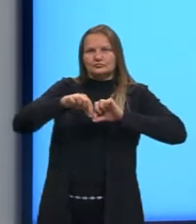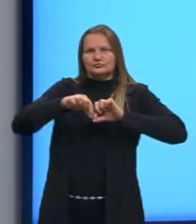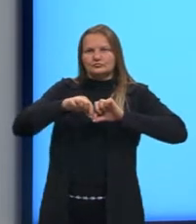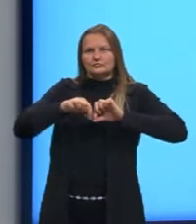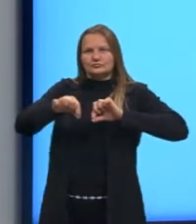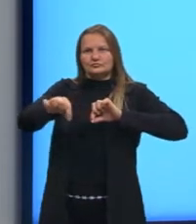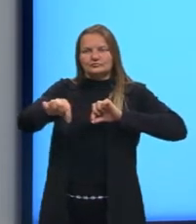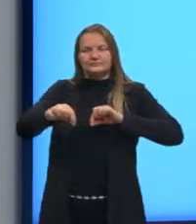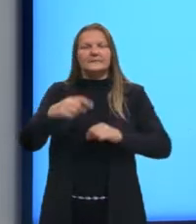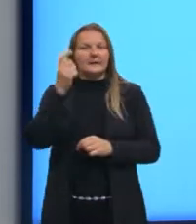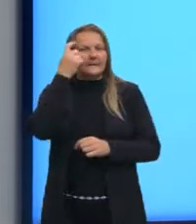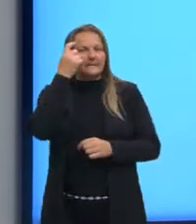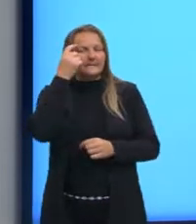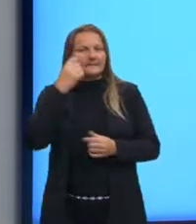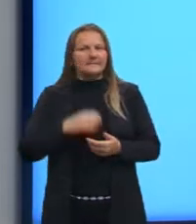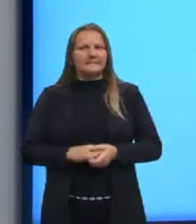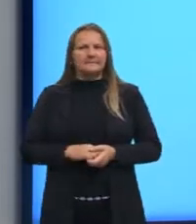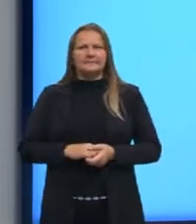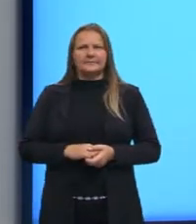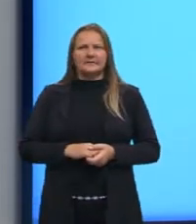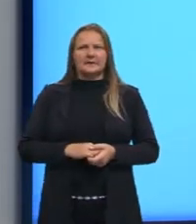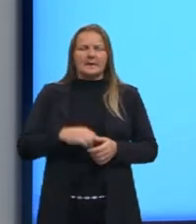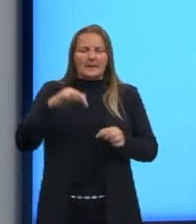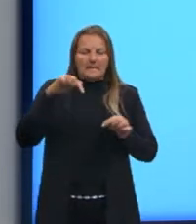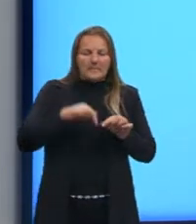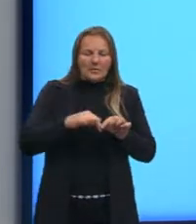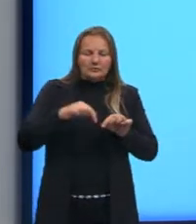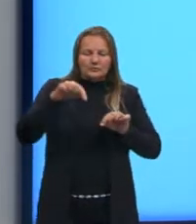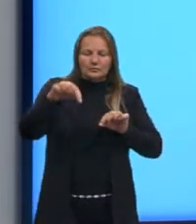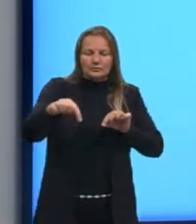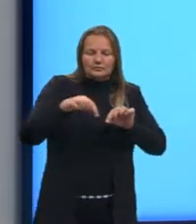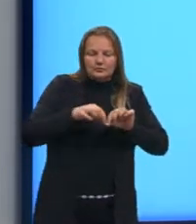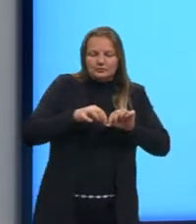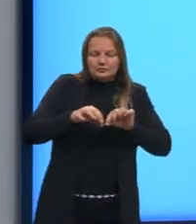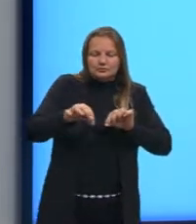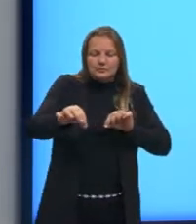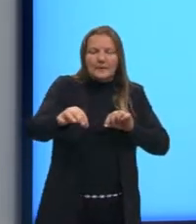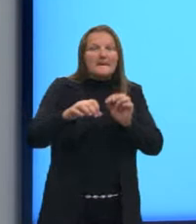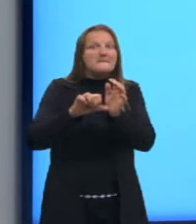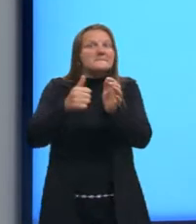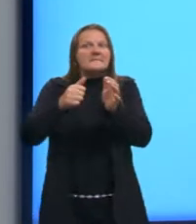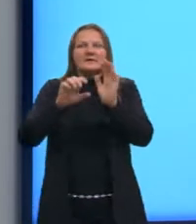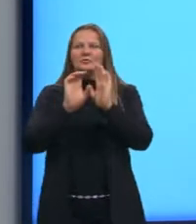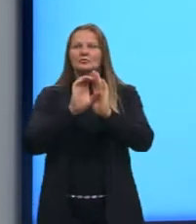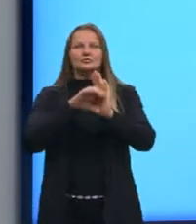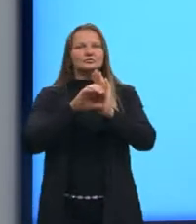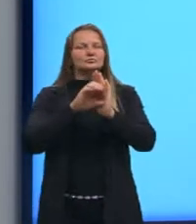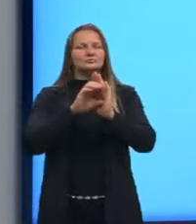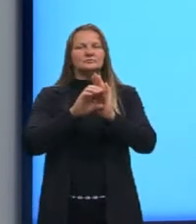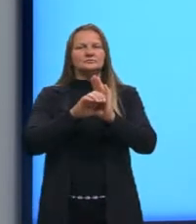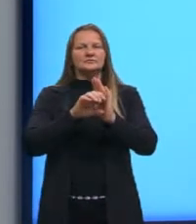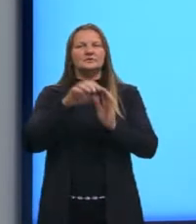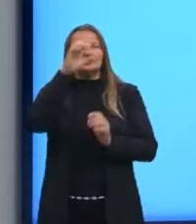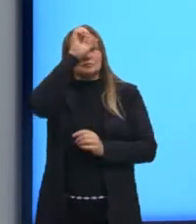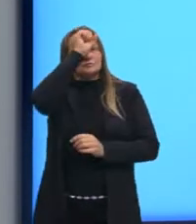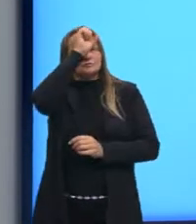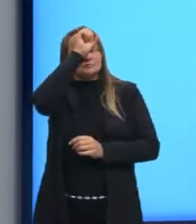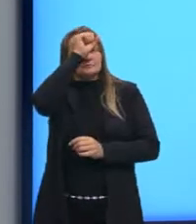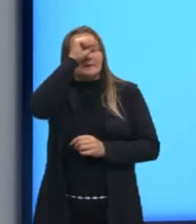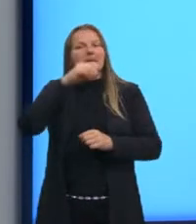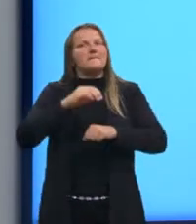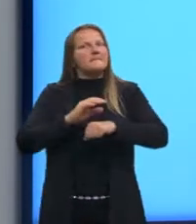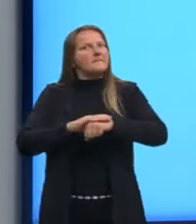Então, a distância entre dois pontos é o primeiro conceito aprendido e um dos mais importantes